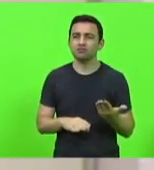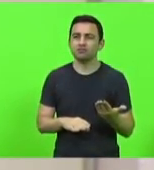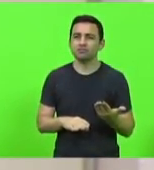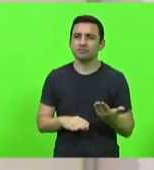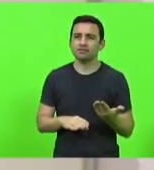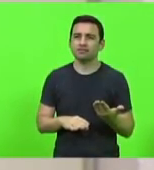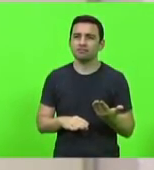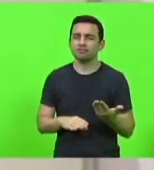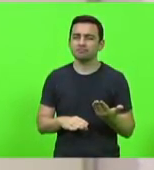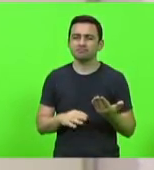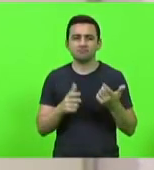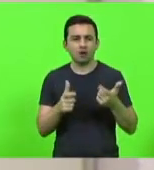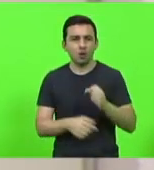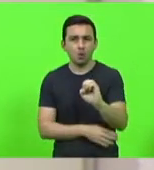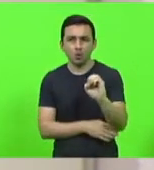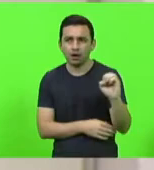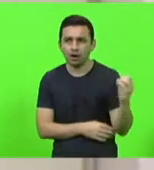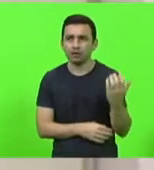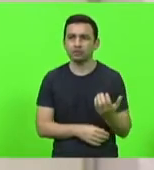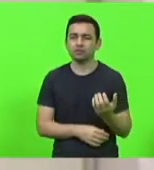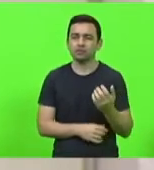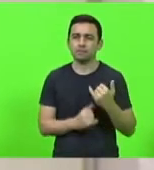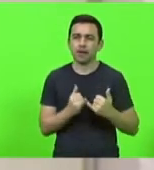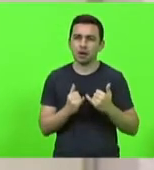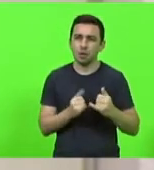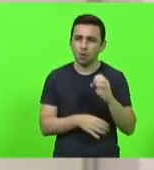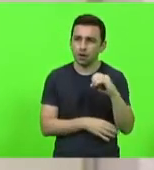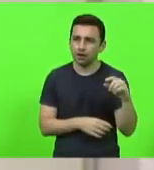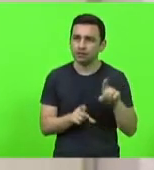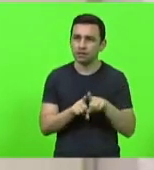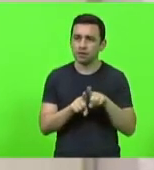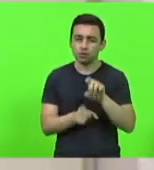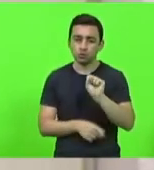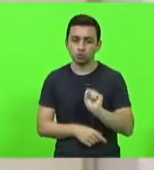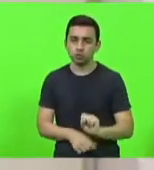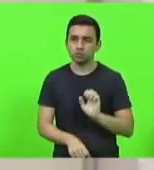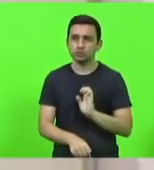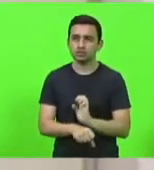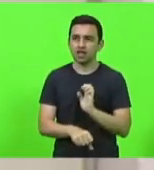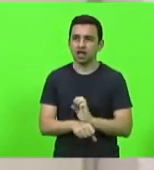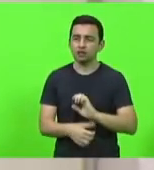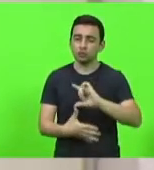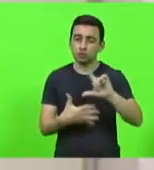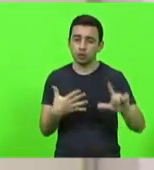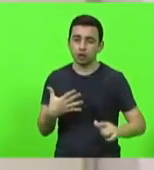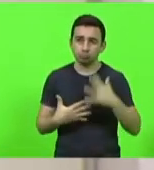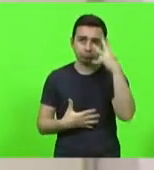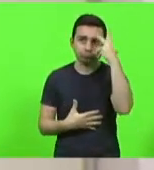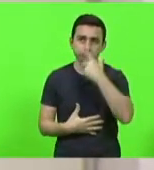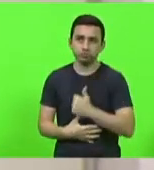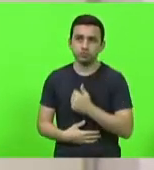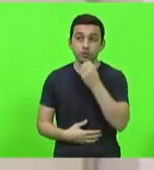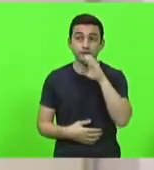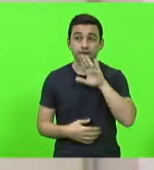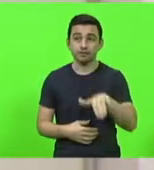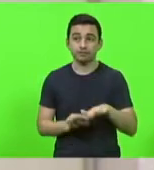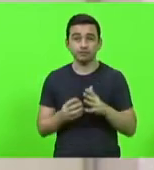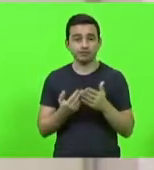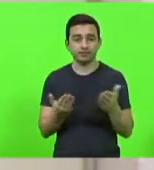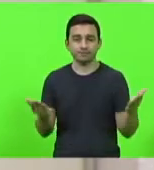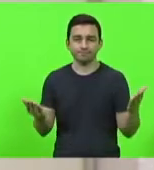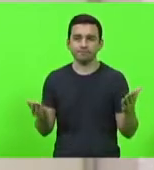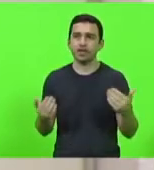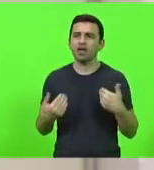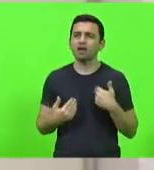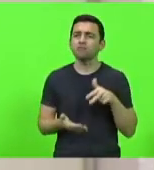Serra, do Oeste, do Meio Oeste, do Sul do Estado, do nosso belo litoral. Uma boa tarde. O me traz